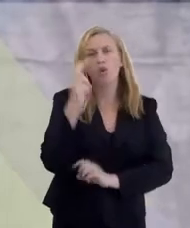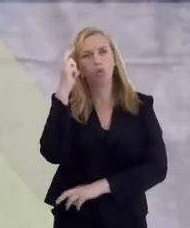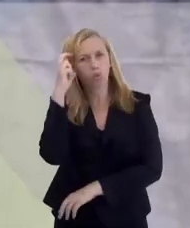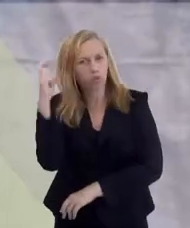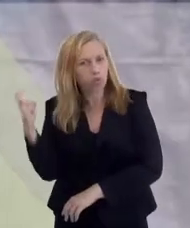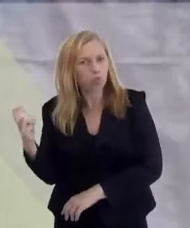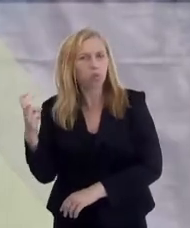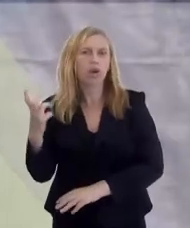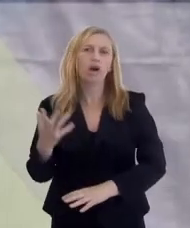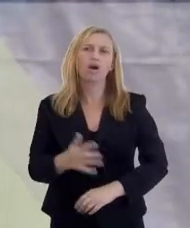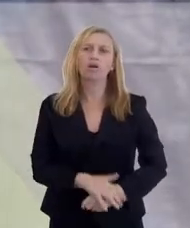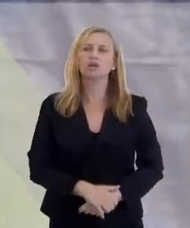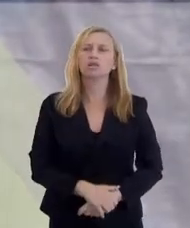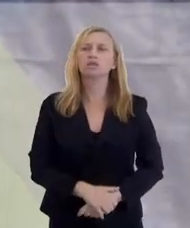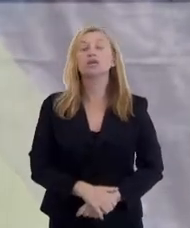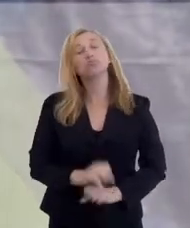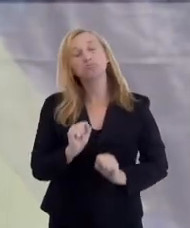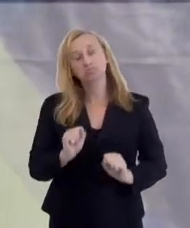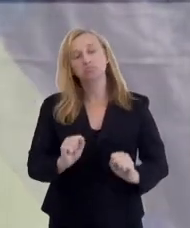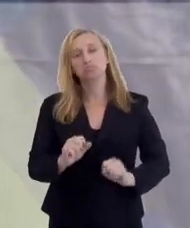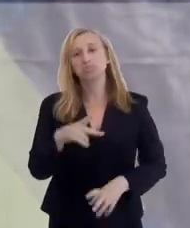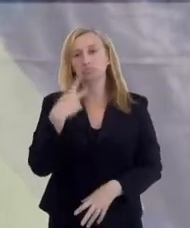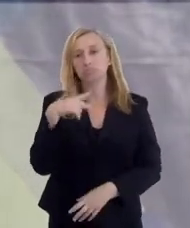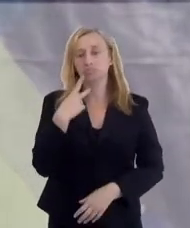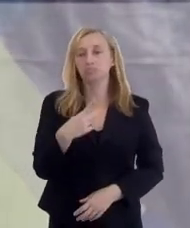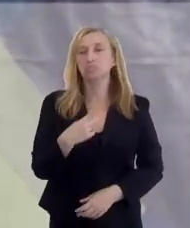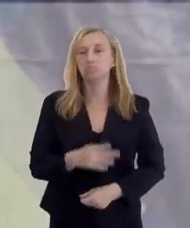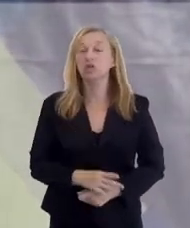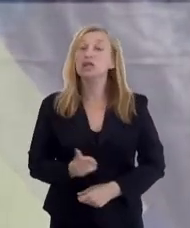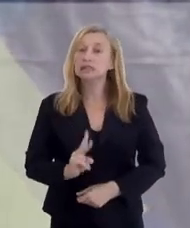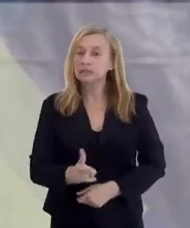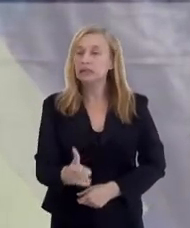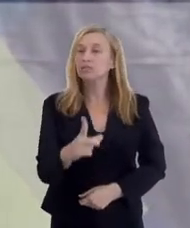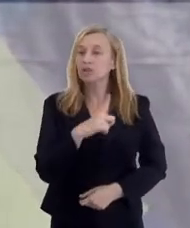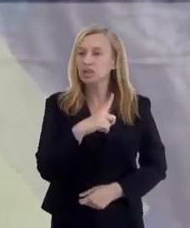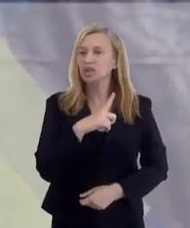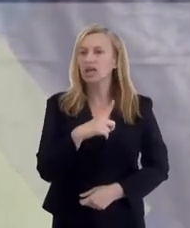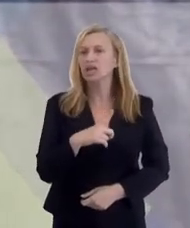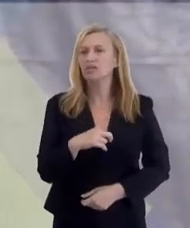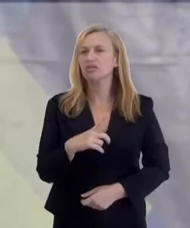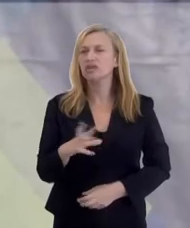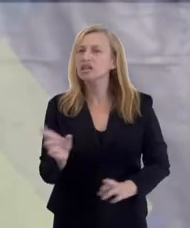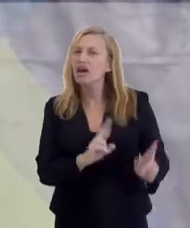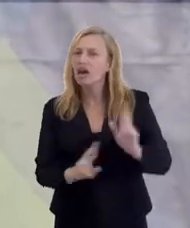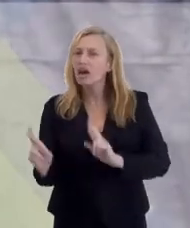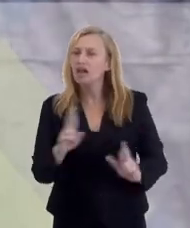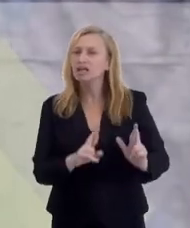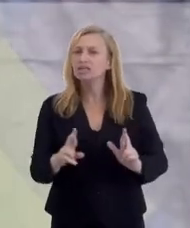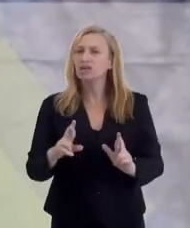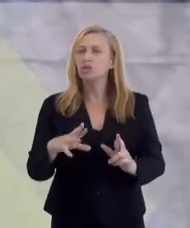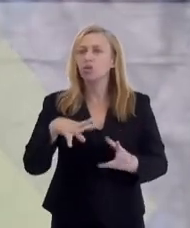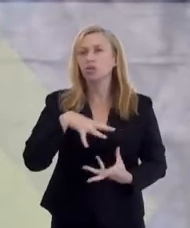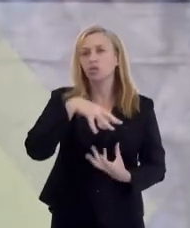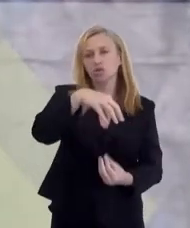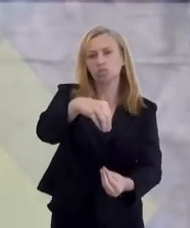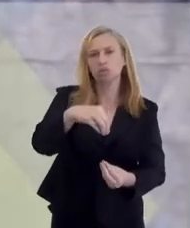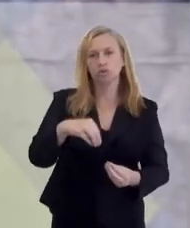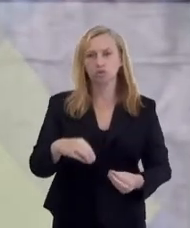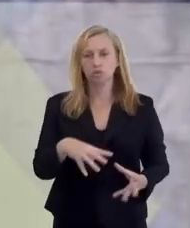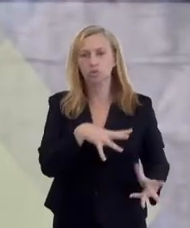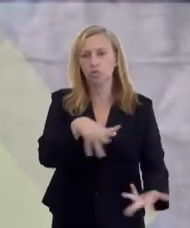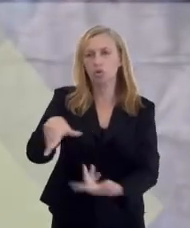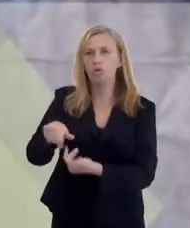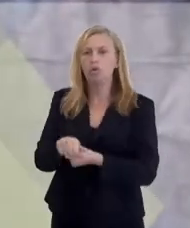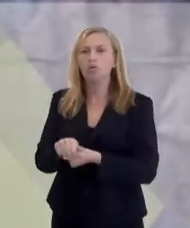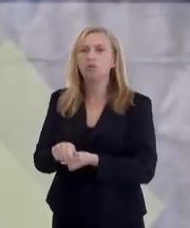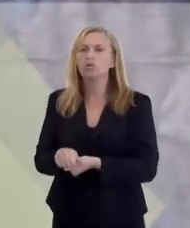questões culturais. O a gente pode dizer é que sempre houve essa relação com os Espíritos.